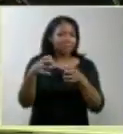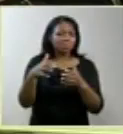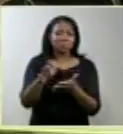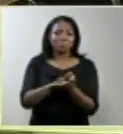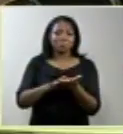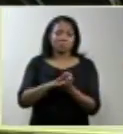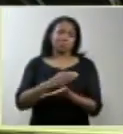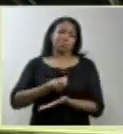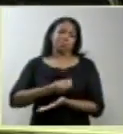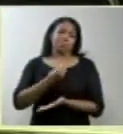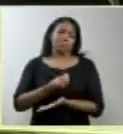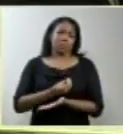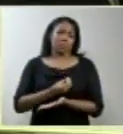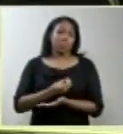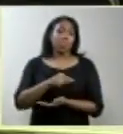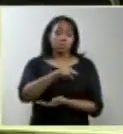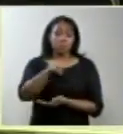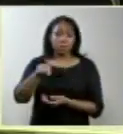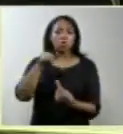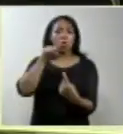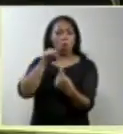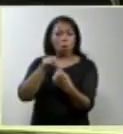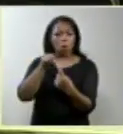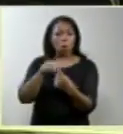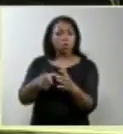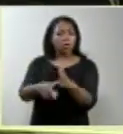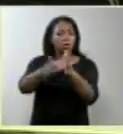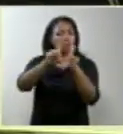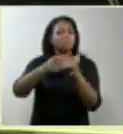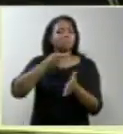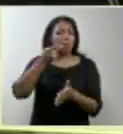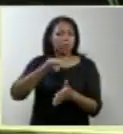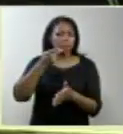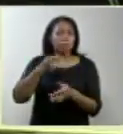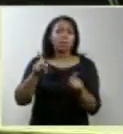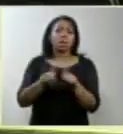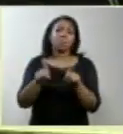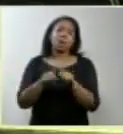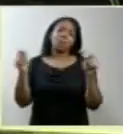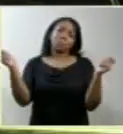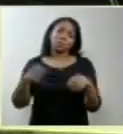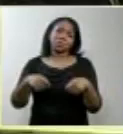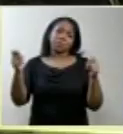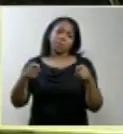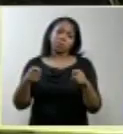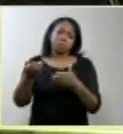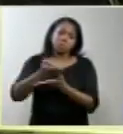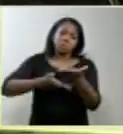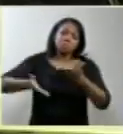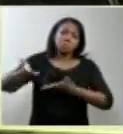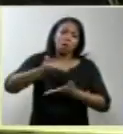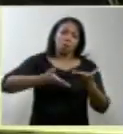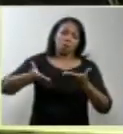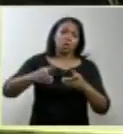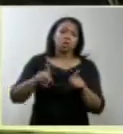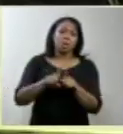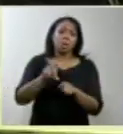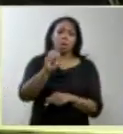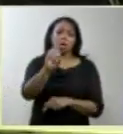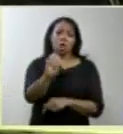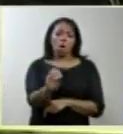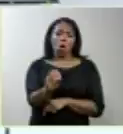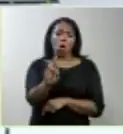excelência concorda com o que foi exposto anteriormente acerca da impossibilidade de transplante de órgãos de fetos